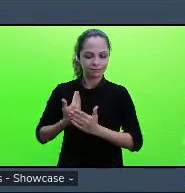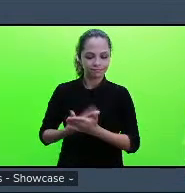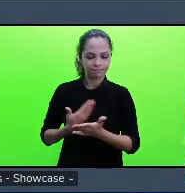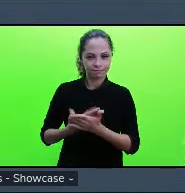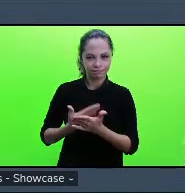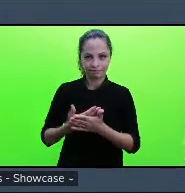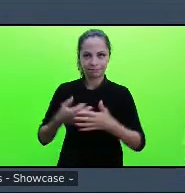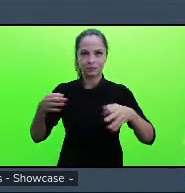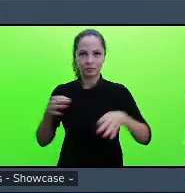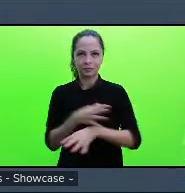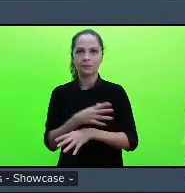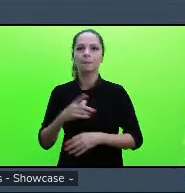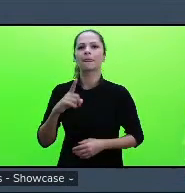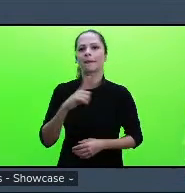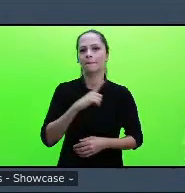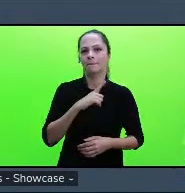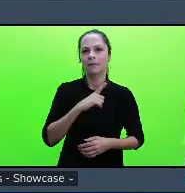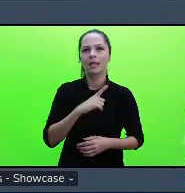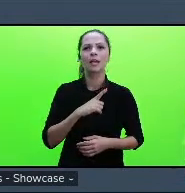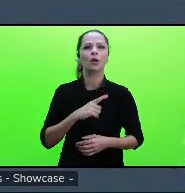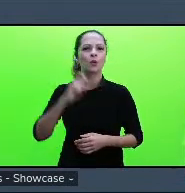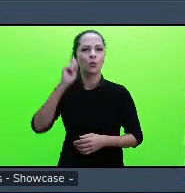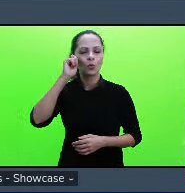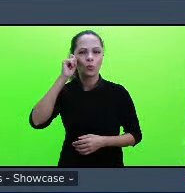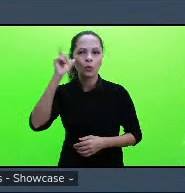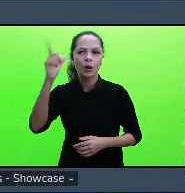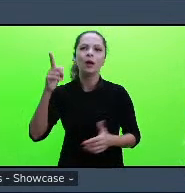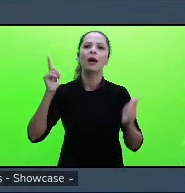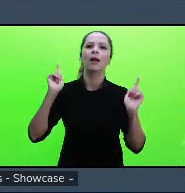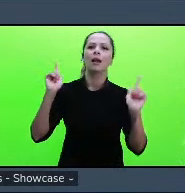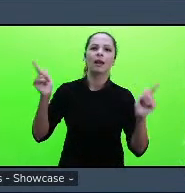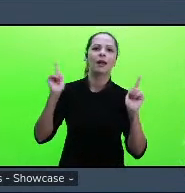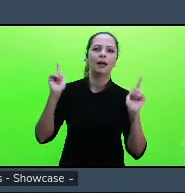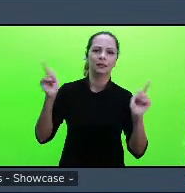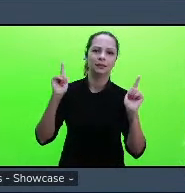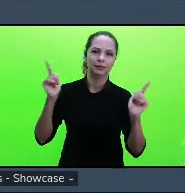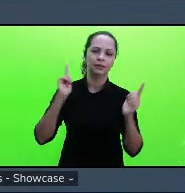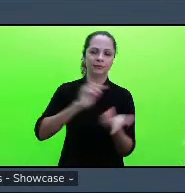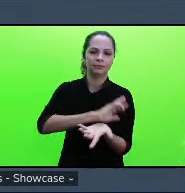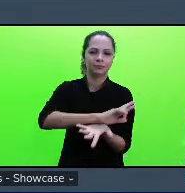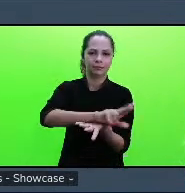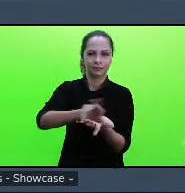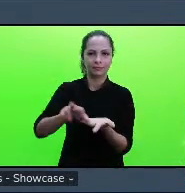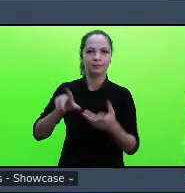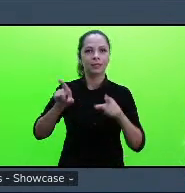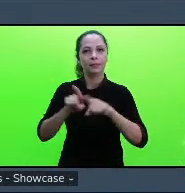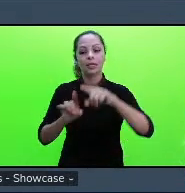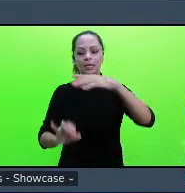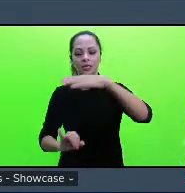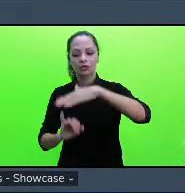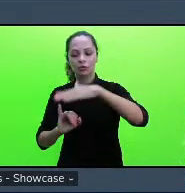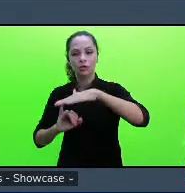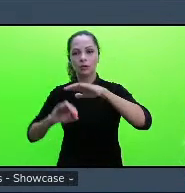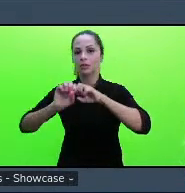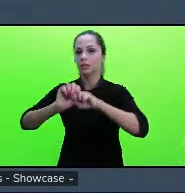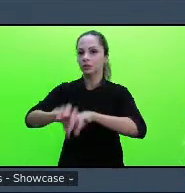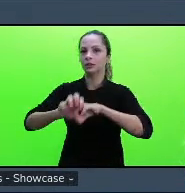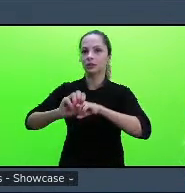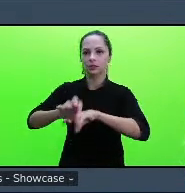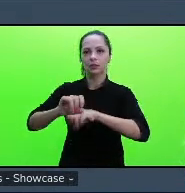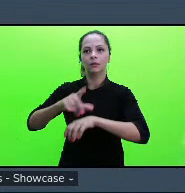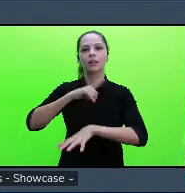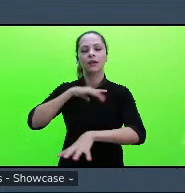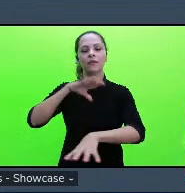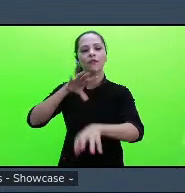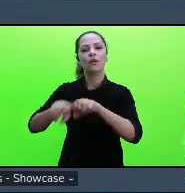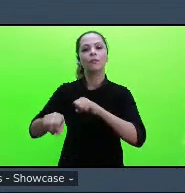educativas culturais de lazer e muitas das instituições de ensino formam grupos de teatro com a